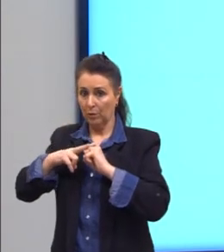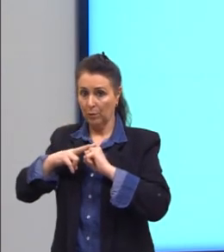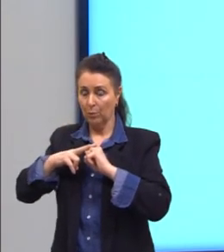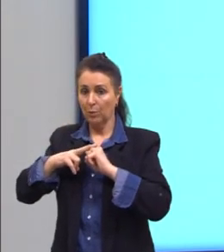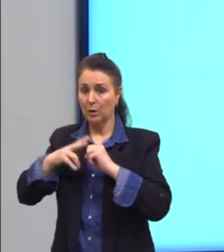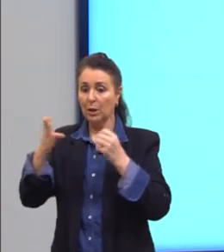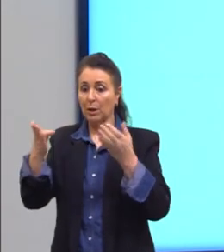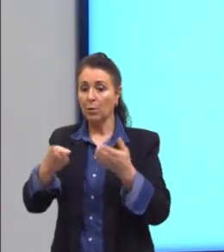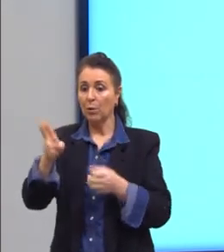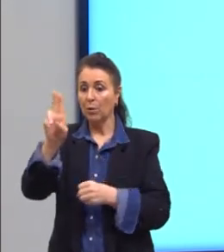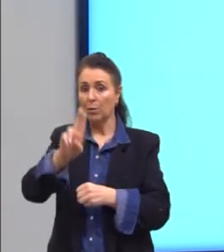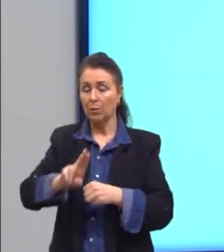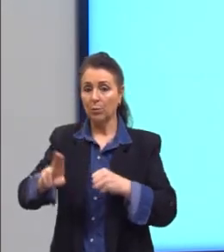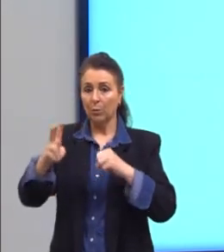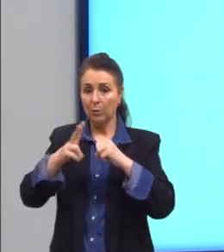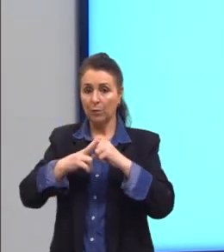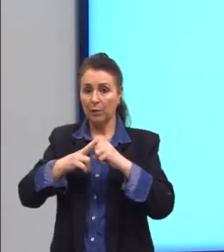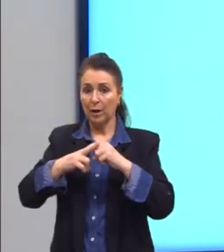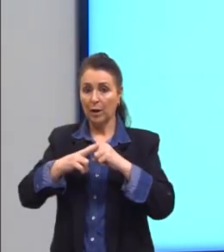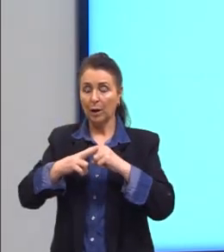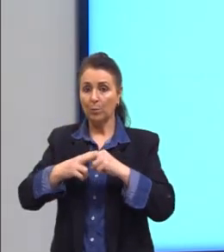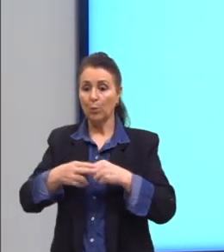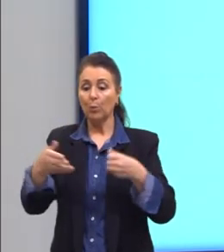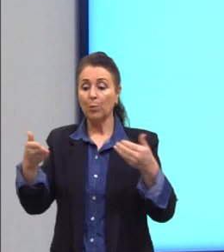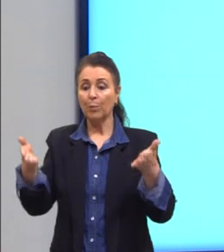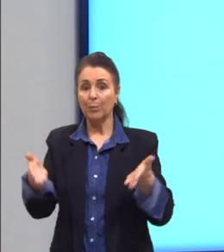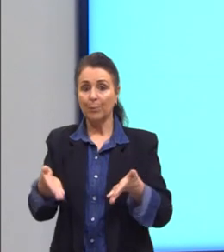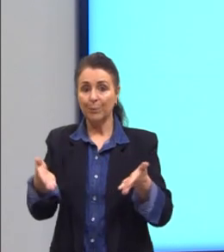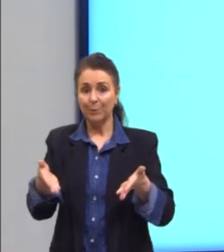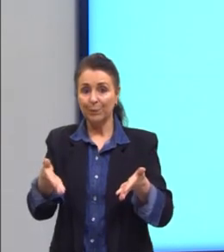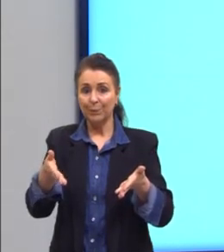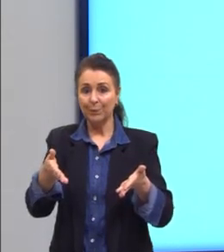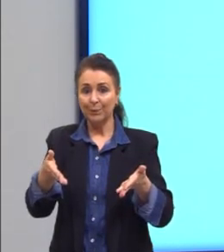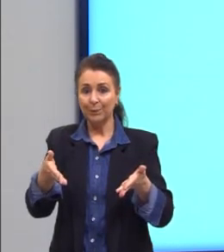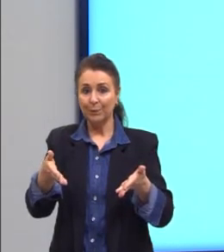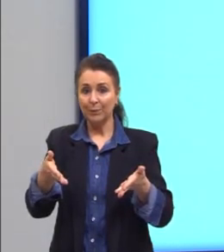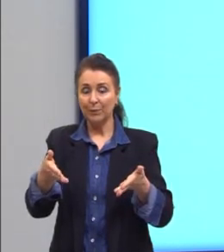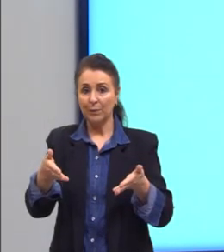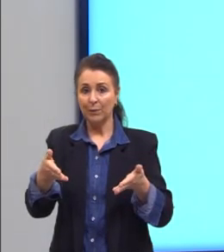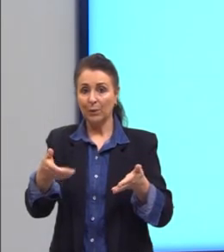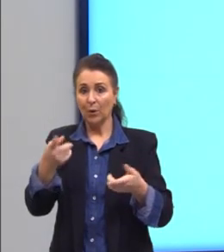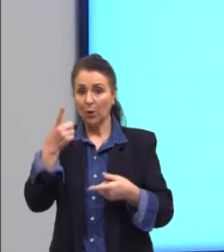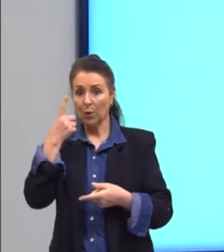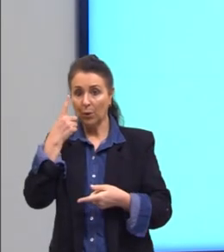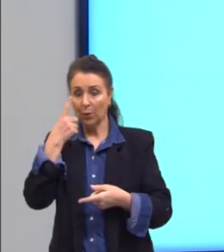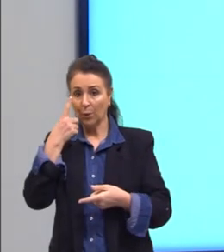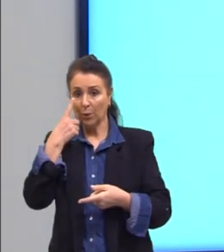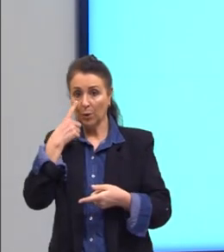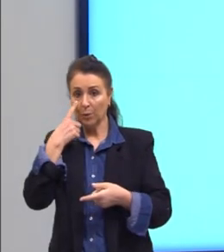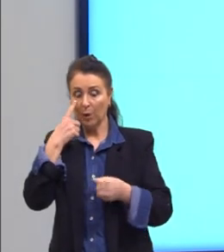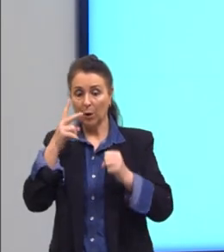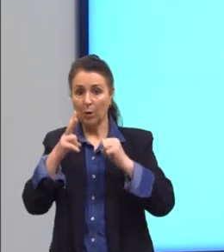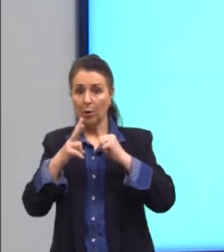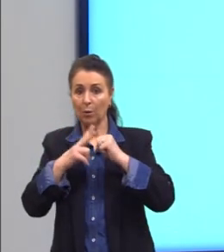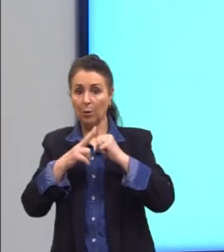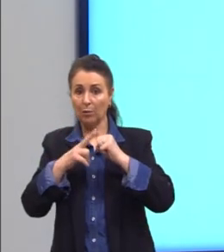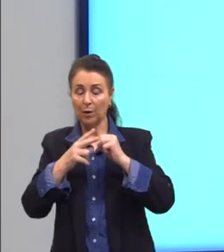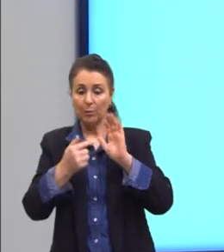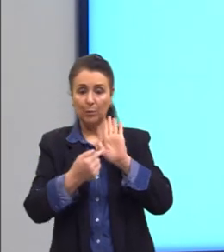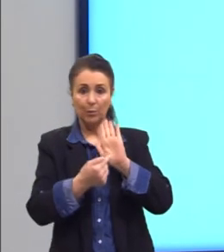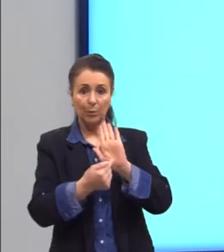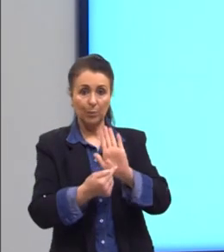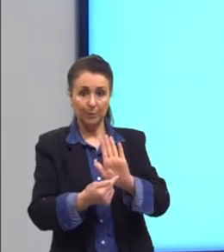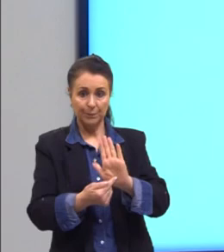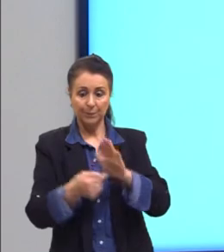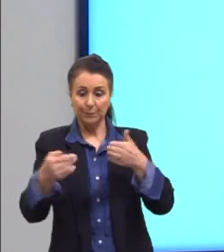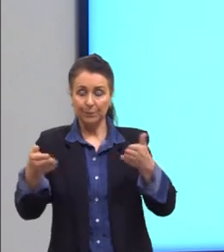meu verbo e passei para o presente. Mas por que eu passei para o presente? Porque está aqui. O meu verbo to be está me indicando o tempo que eu